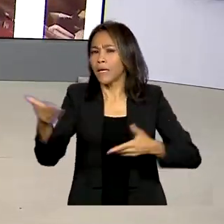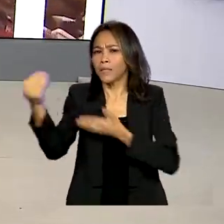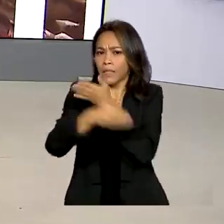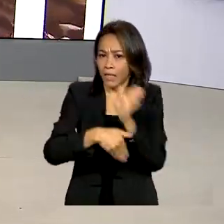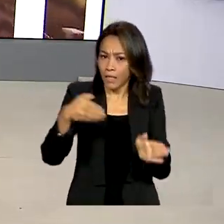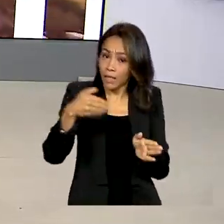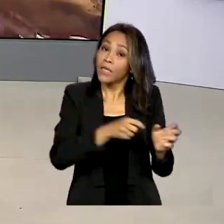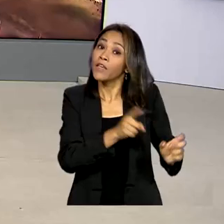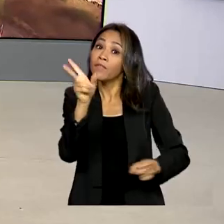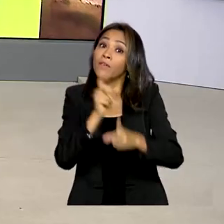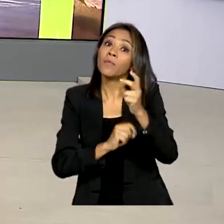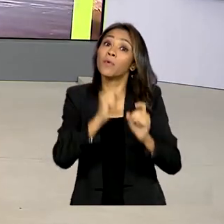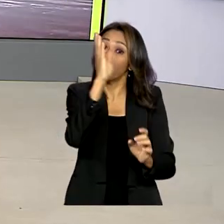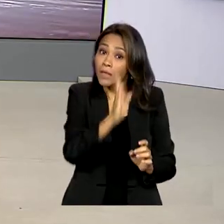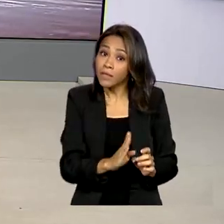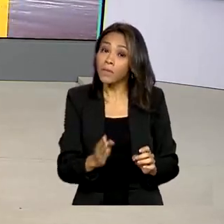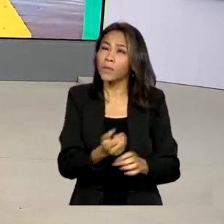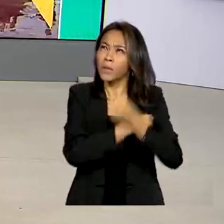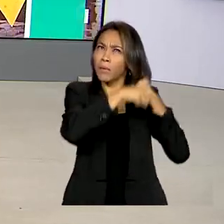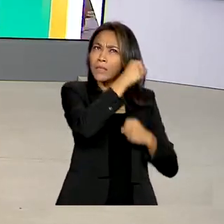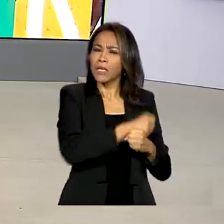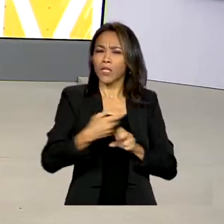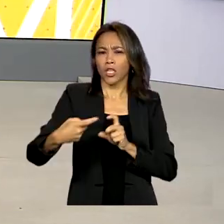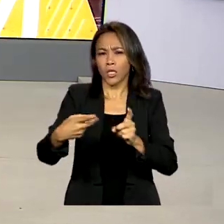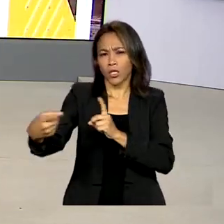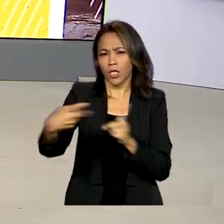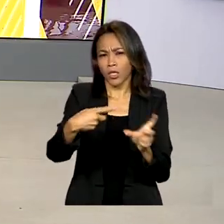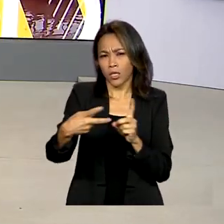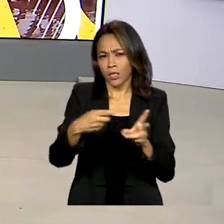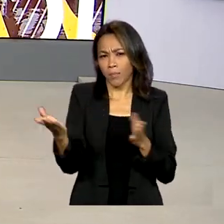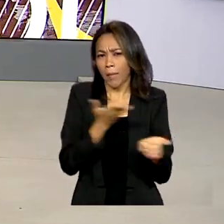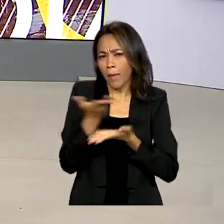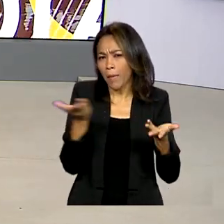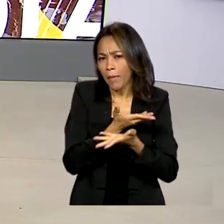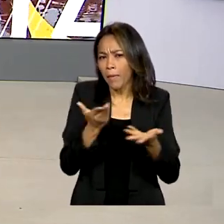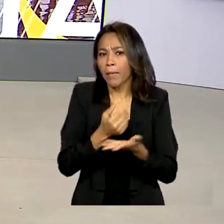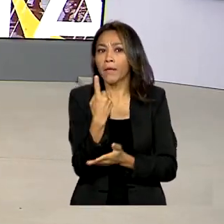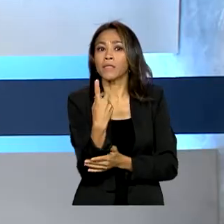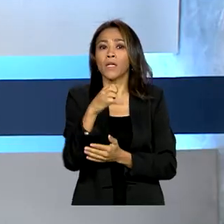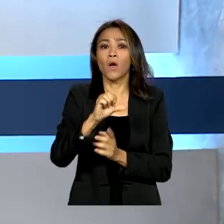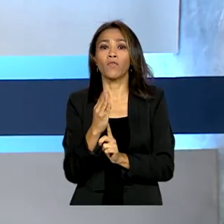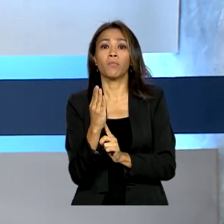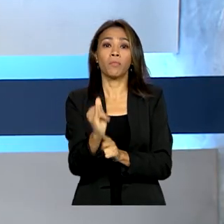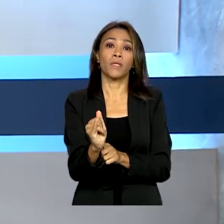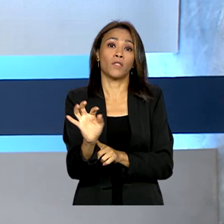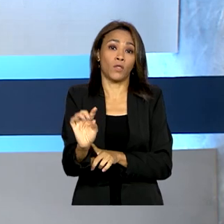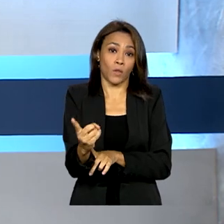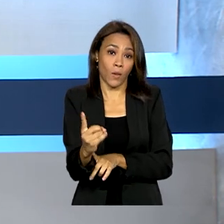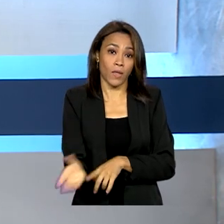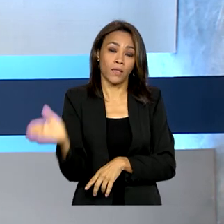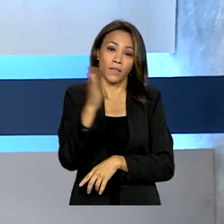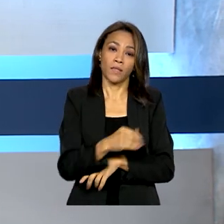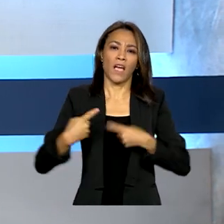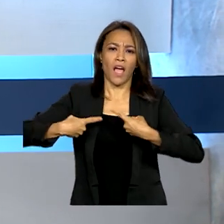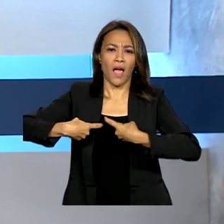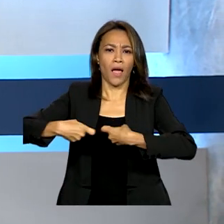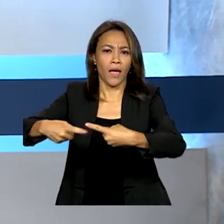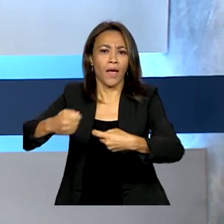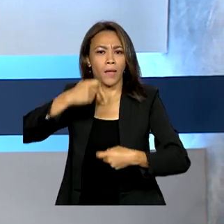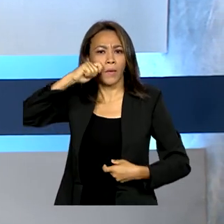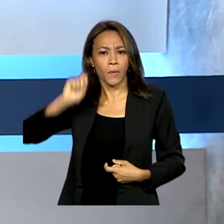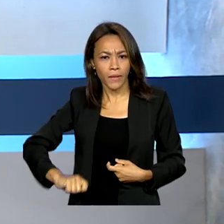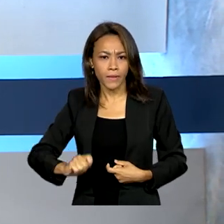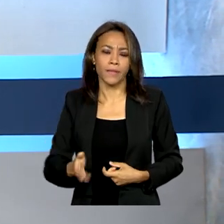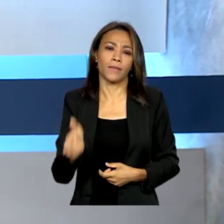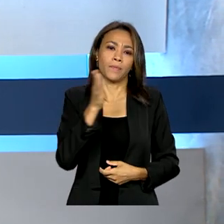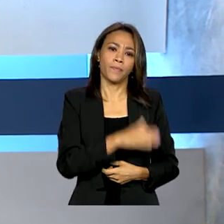No ano passado, o comércio entre os dois países superou 19 bilhões de dólares. A guerra na Ucrânia e o acordo de